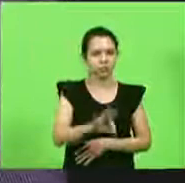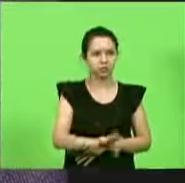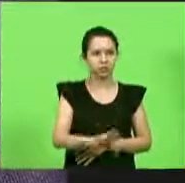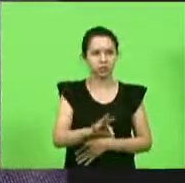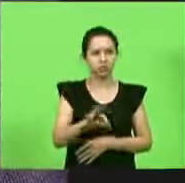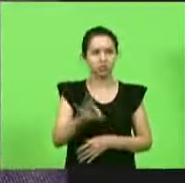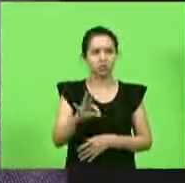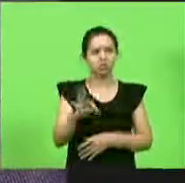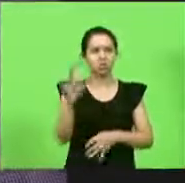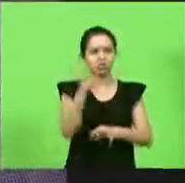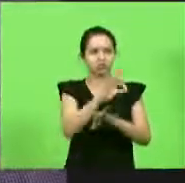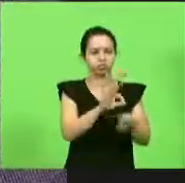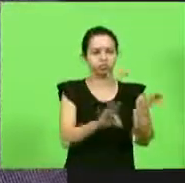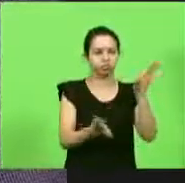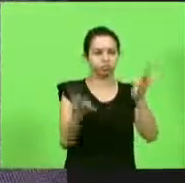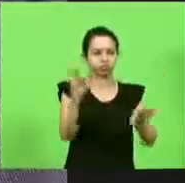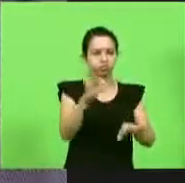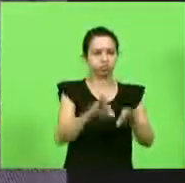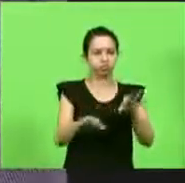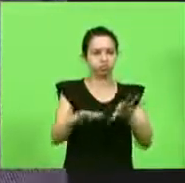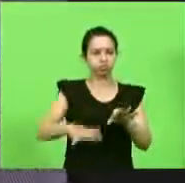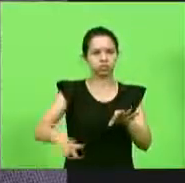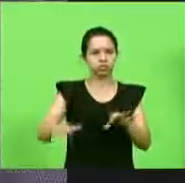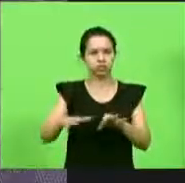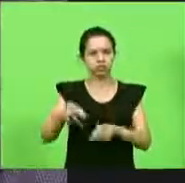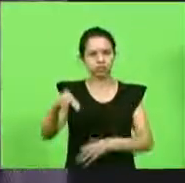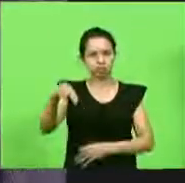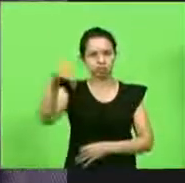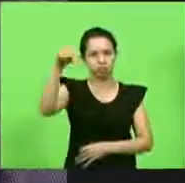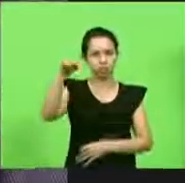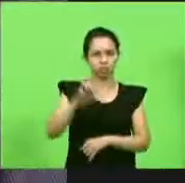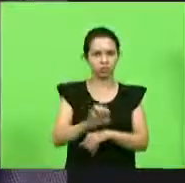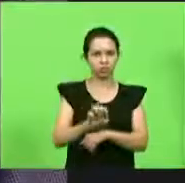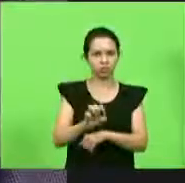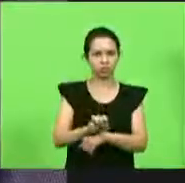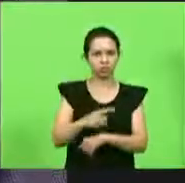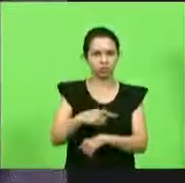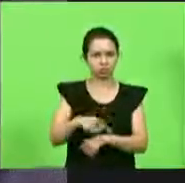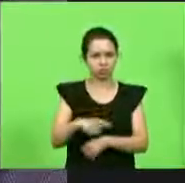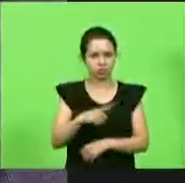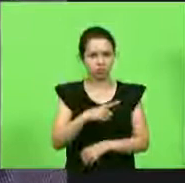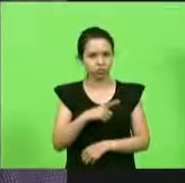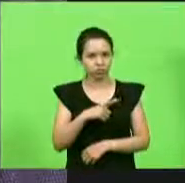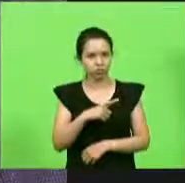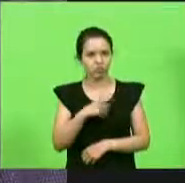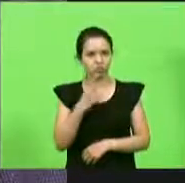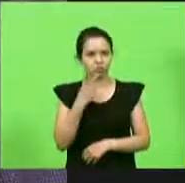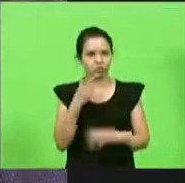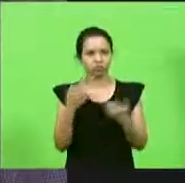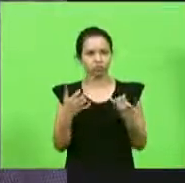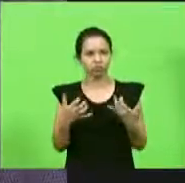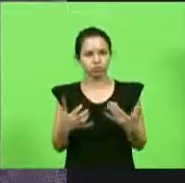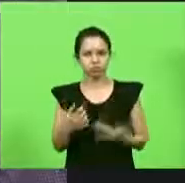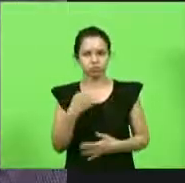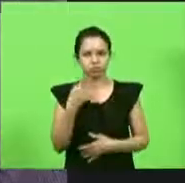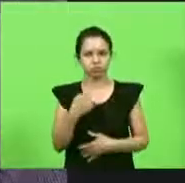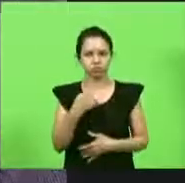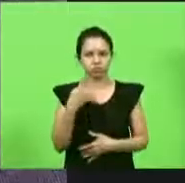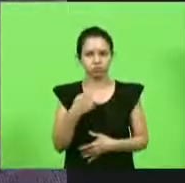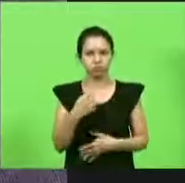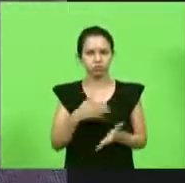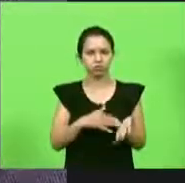ataca pesadamente aí no no norte do estado nós tínhamos deputado Vicente falei isso com o deputado Altair